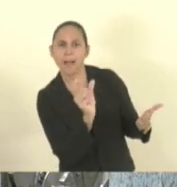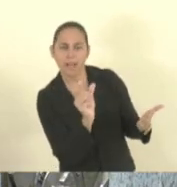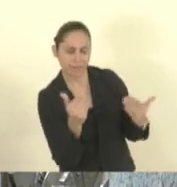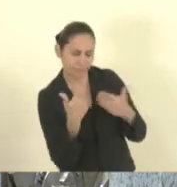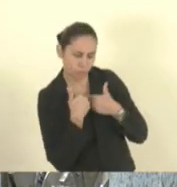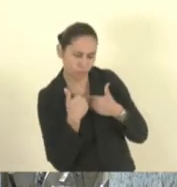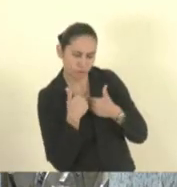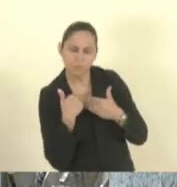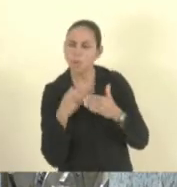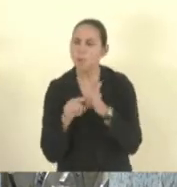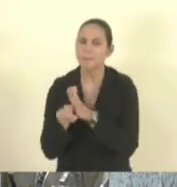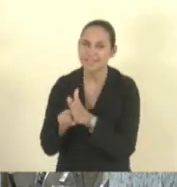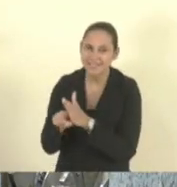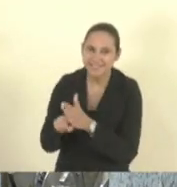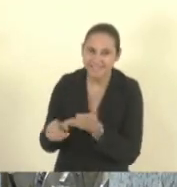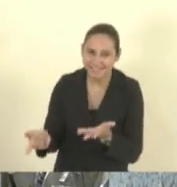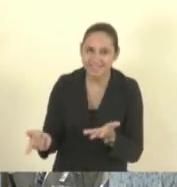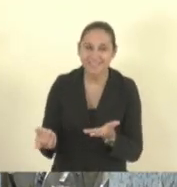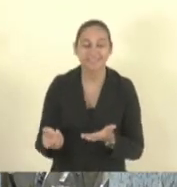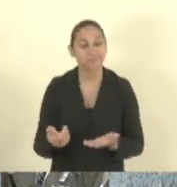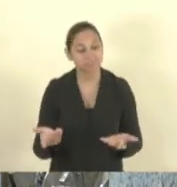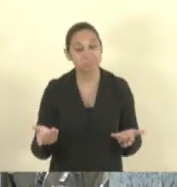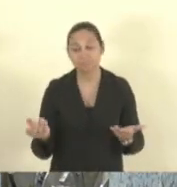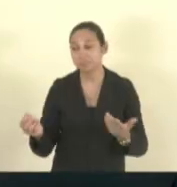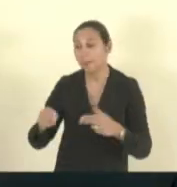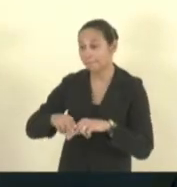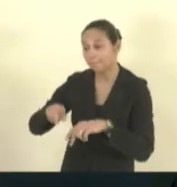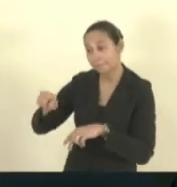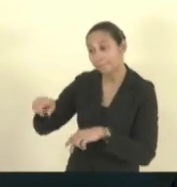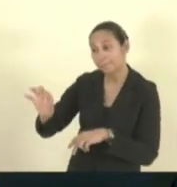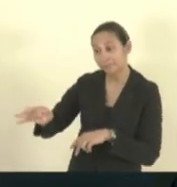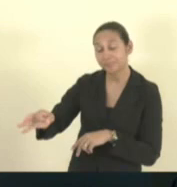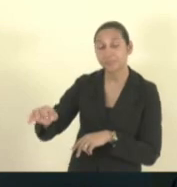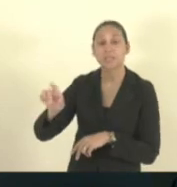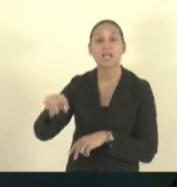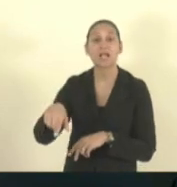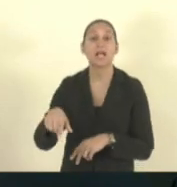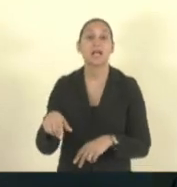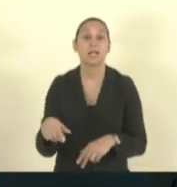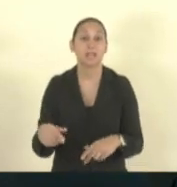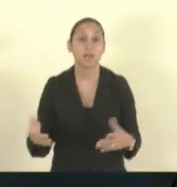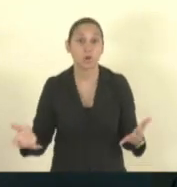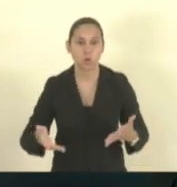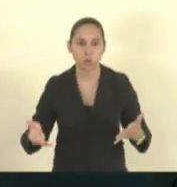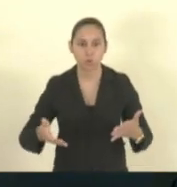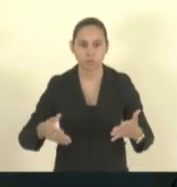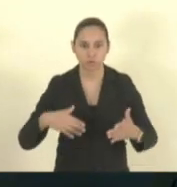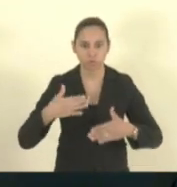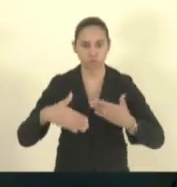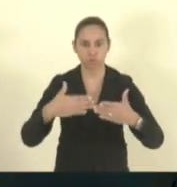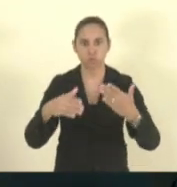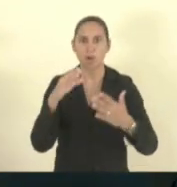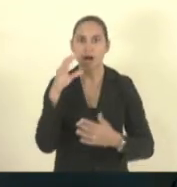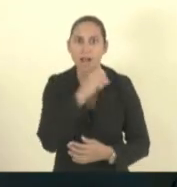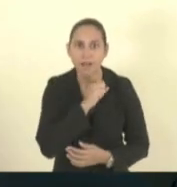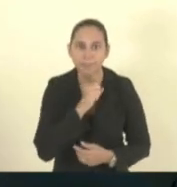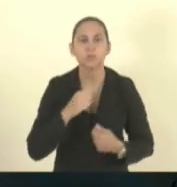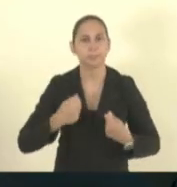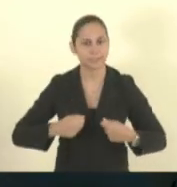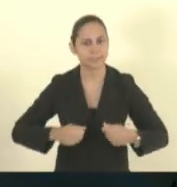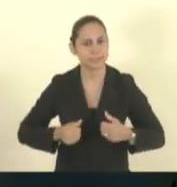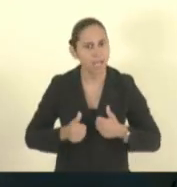é um tema então é um tema que precisa ser enfrentado é claro a velocidade que a gente está vendo as coisas evoluírem a gente precisa também